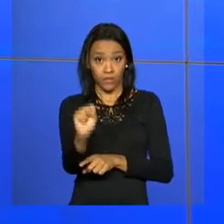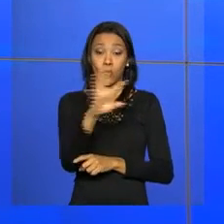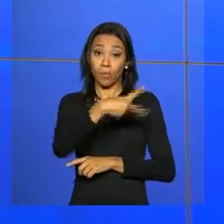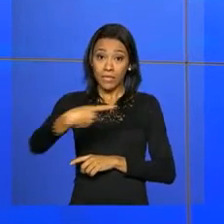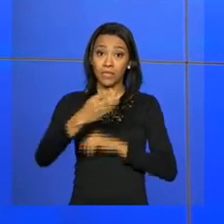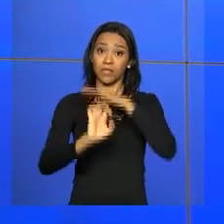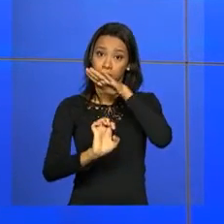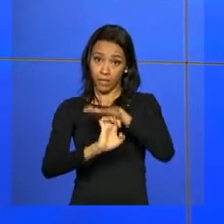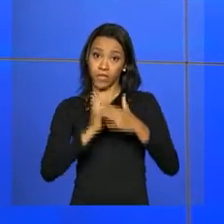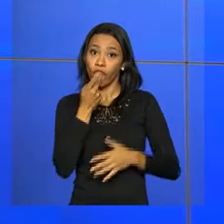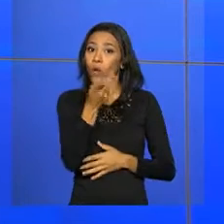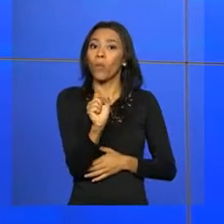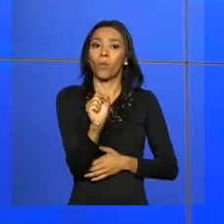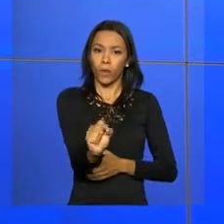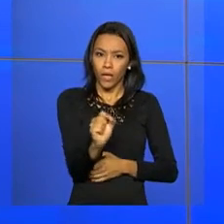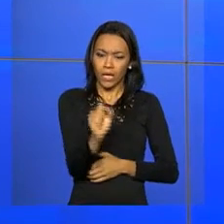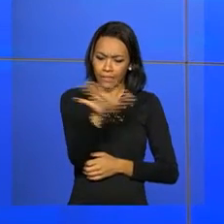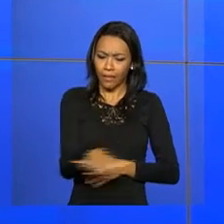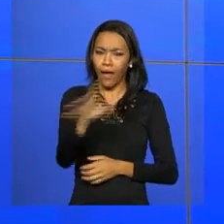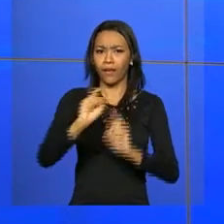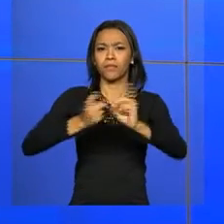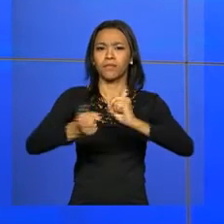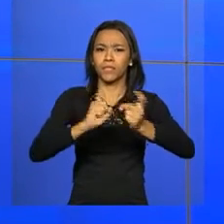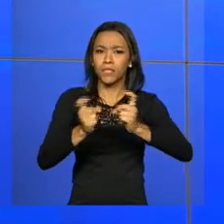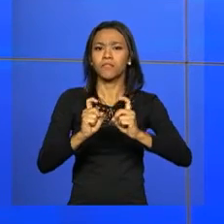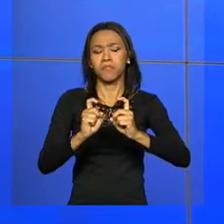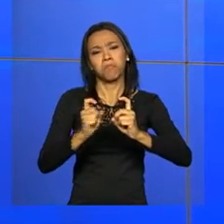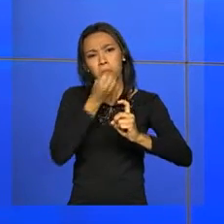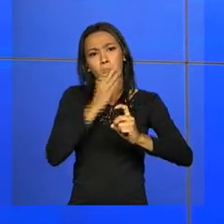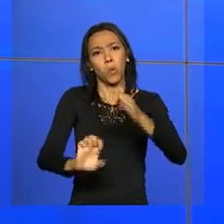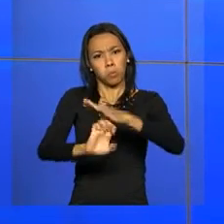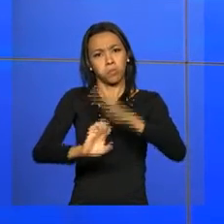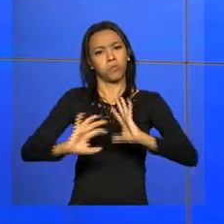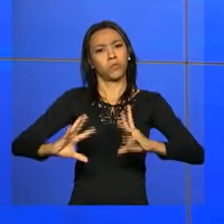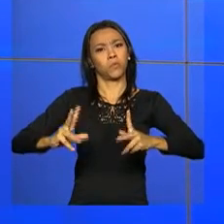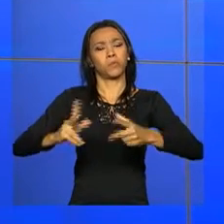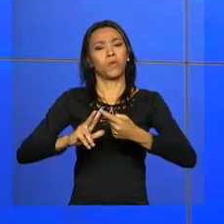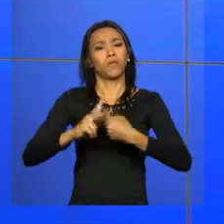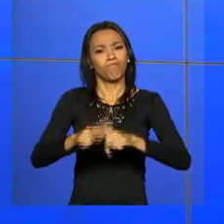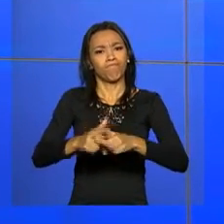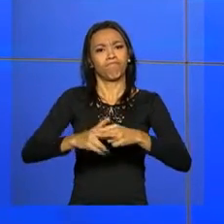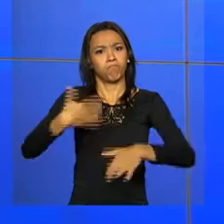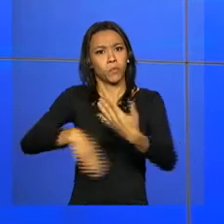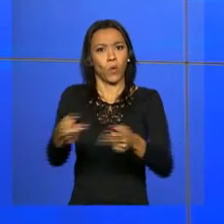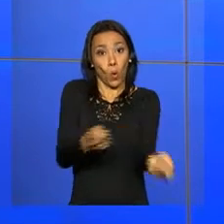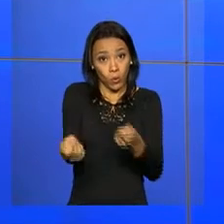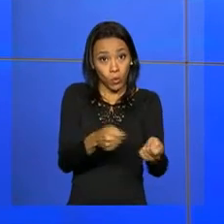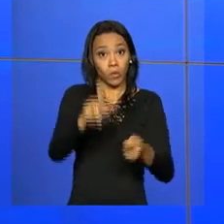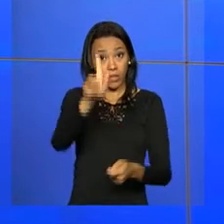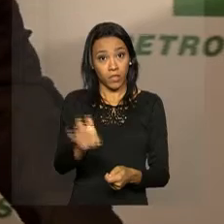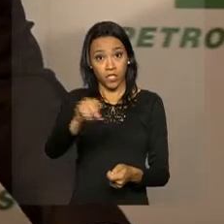Aldemir Bendini, afirmou que na área administrativa, a companhia vem aperfeiçoando as normas de controle e gestão.